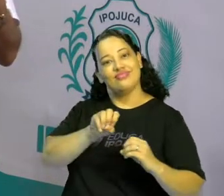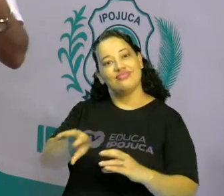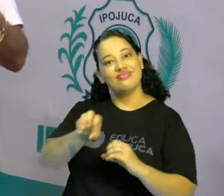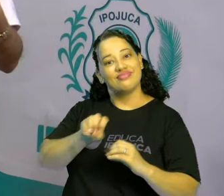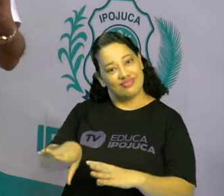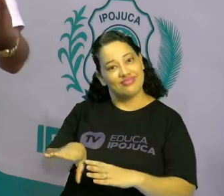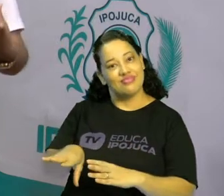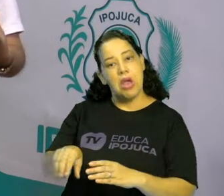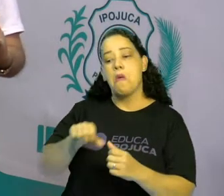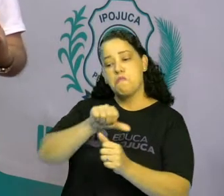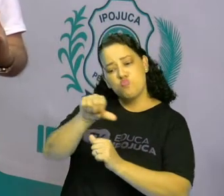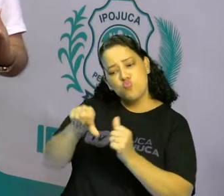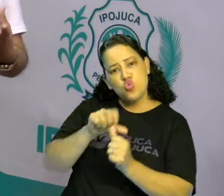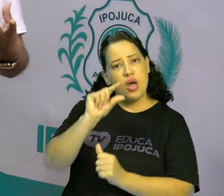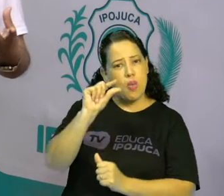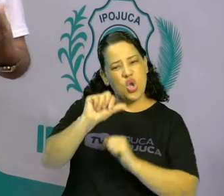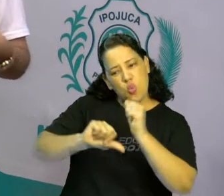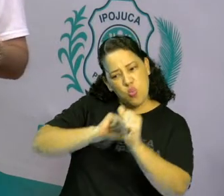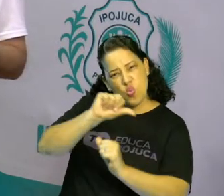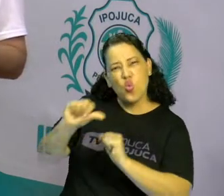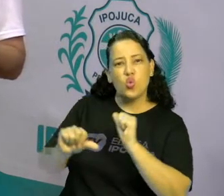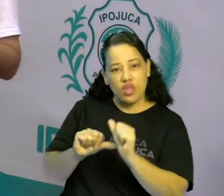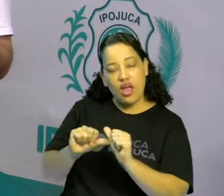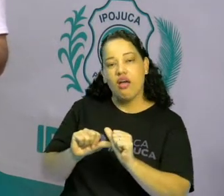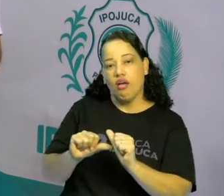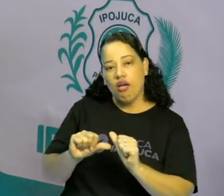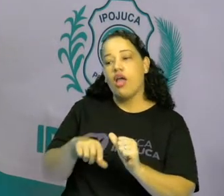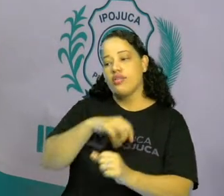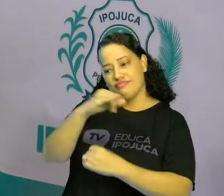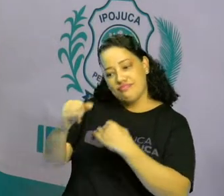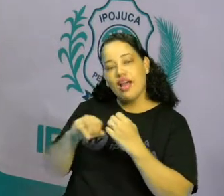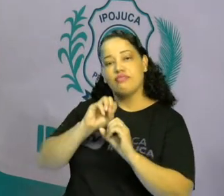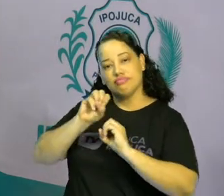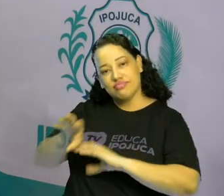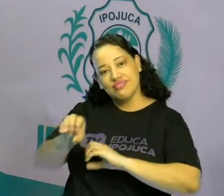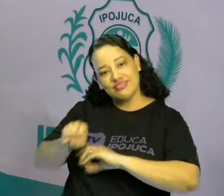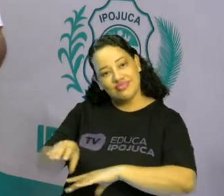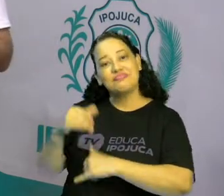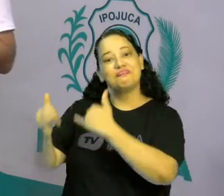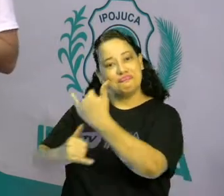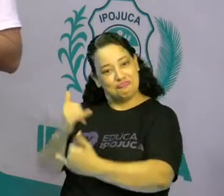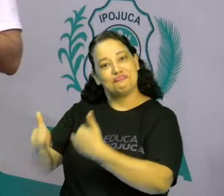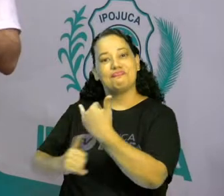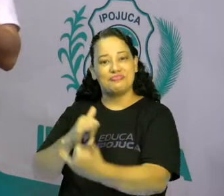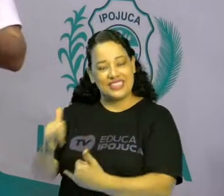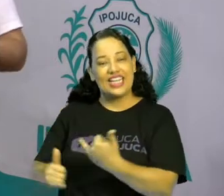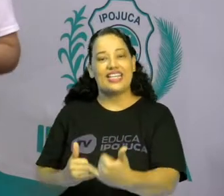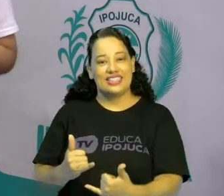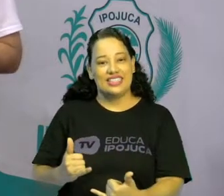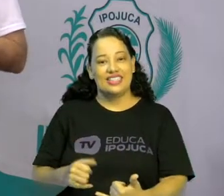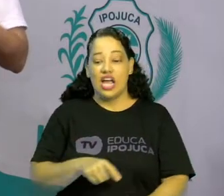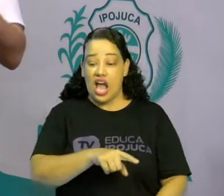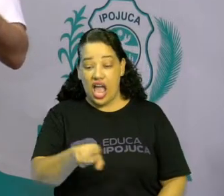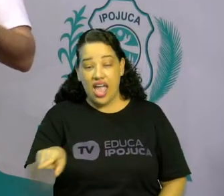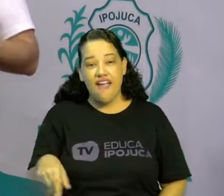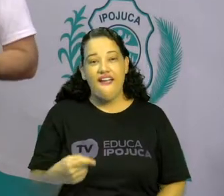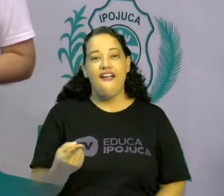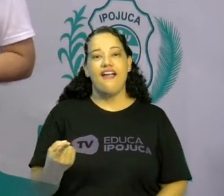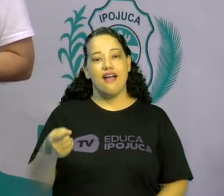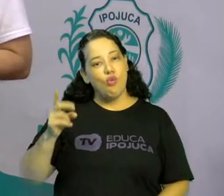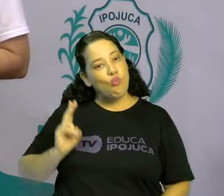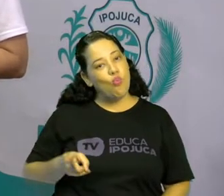mudando algum detalhe da brincadeira, né? E dessa forma, é dessa forma que as brincadeiras, elas